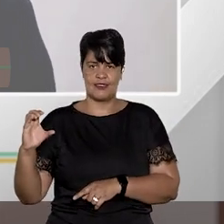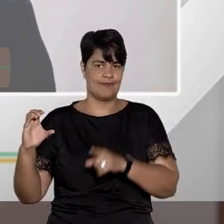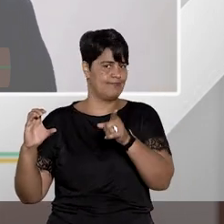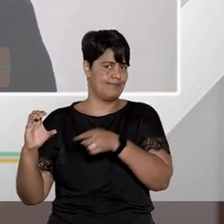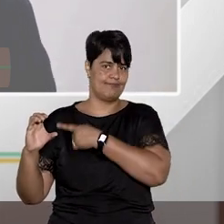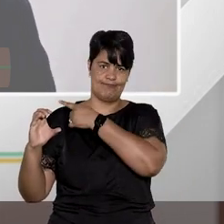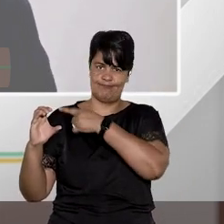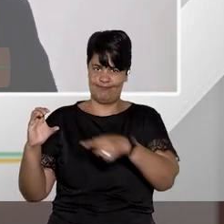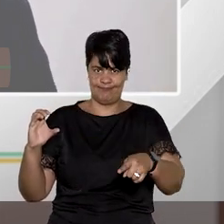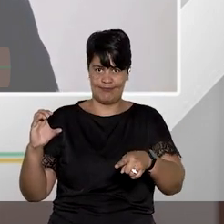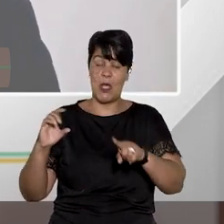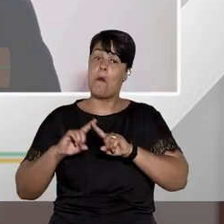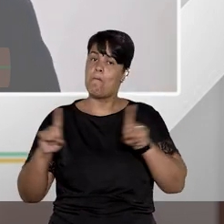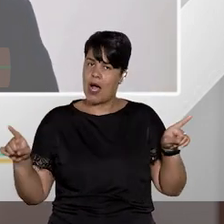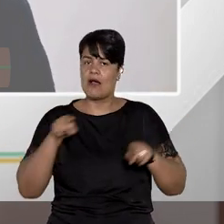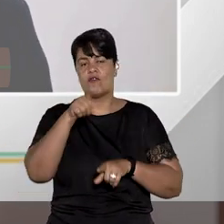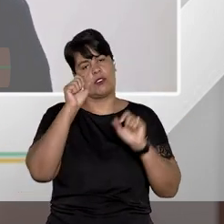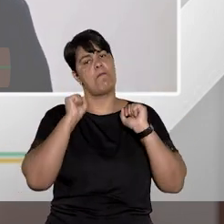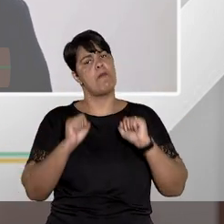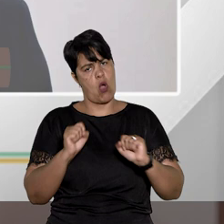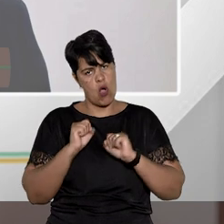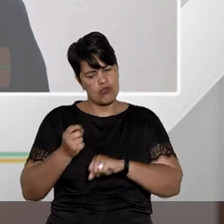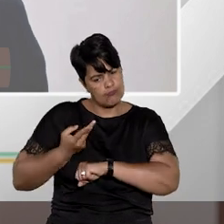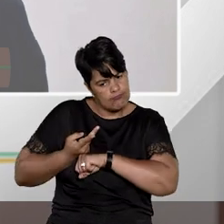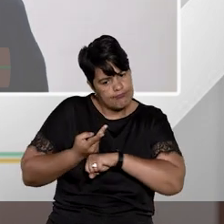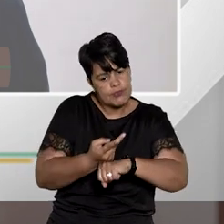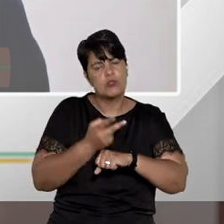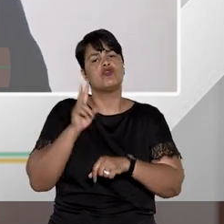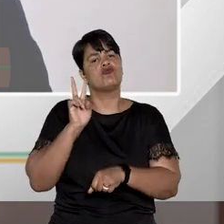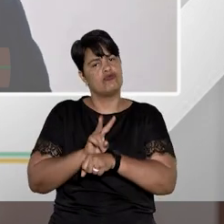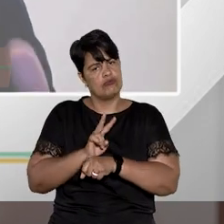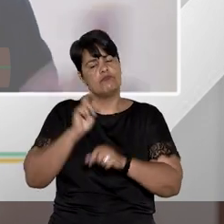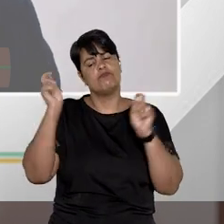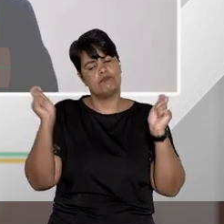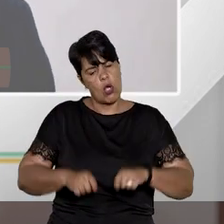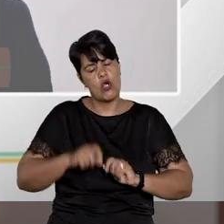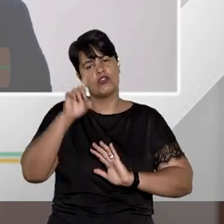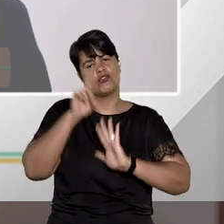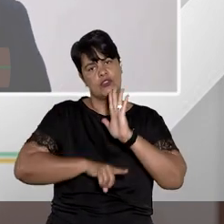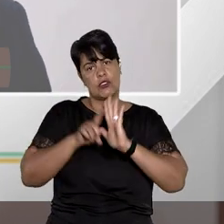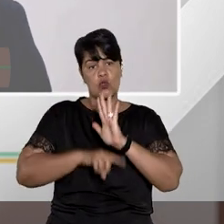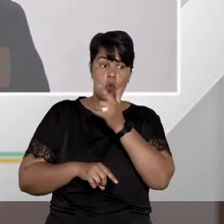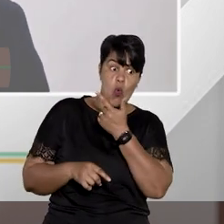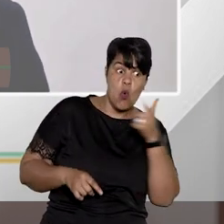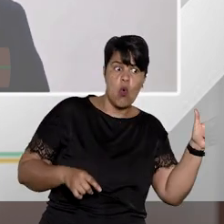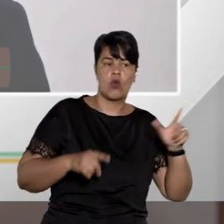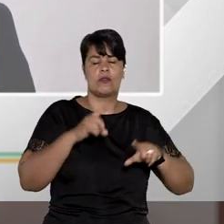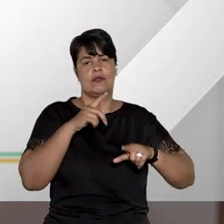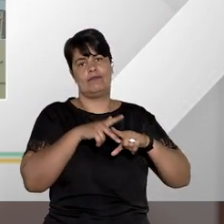inviabilizar que você busque a tutela do seu direito, você vai buscar por outra ferramenta.